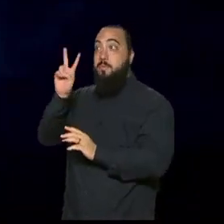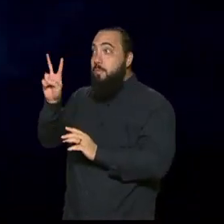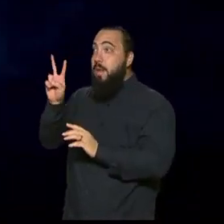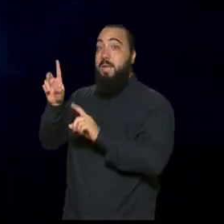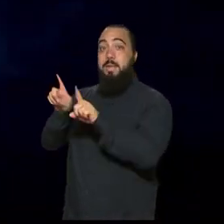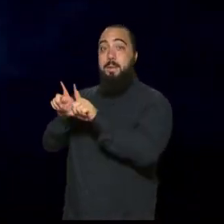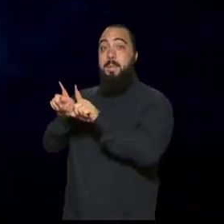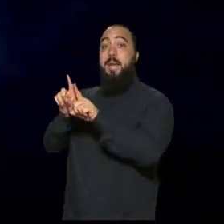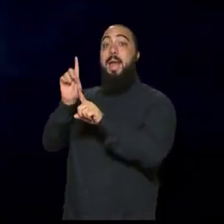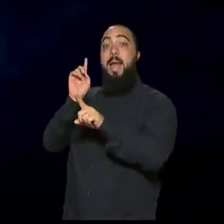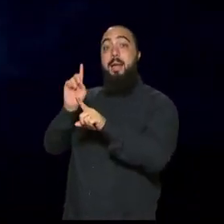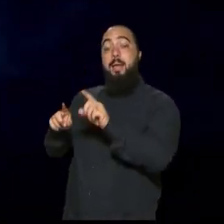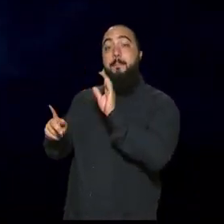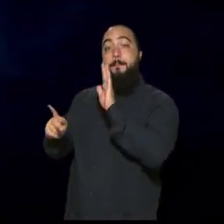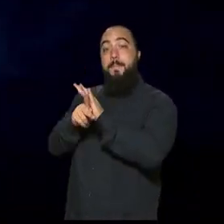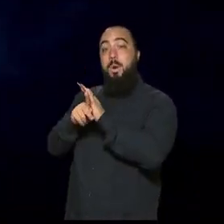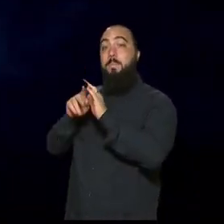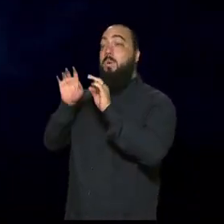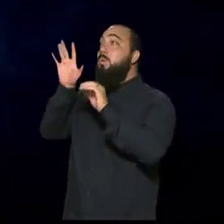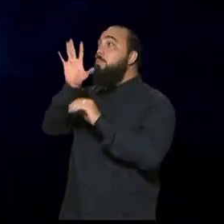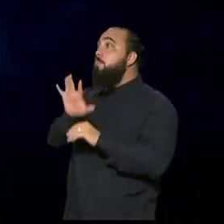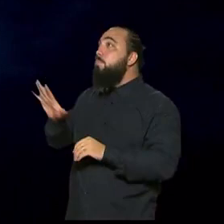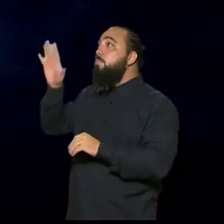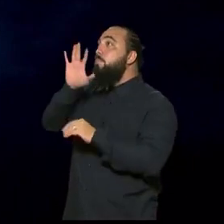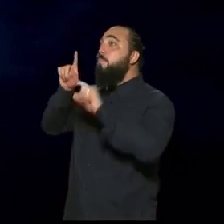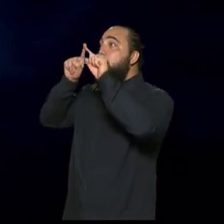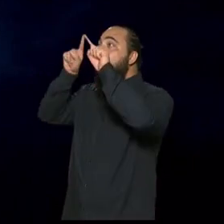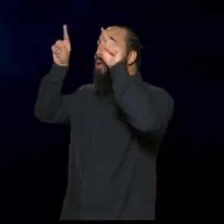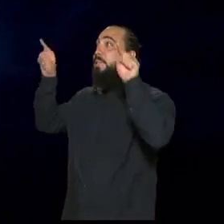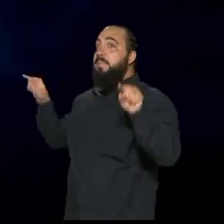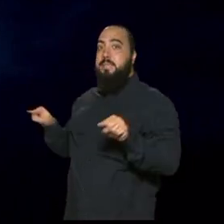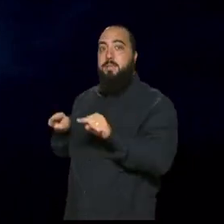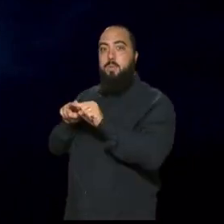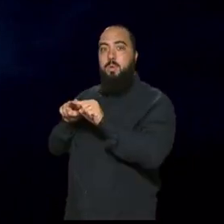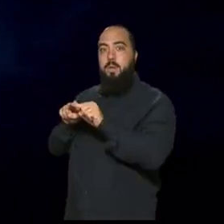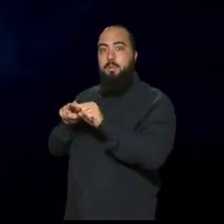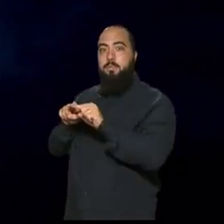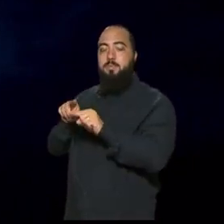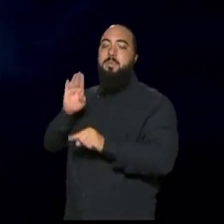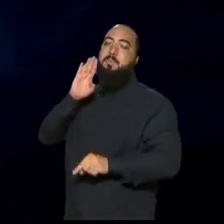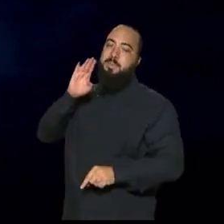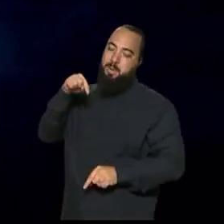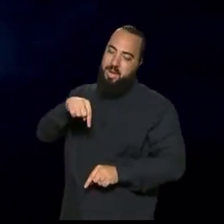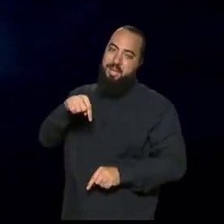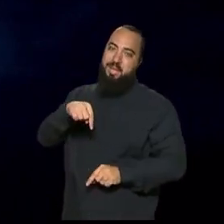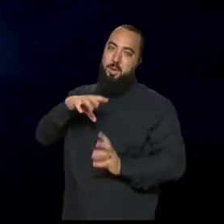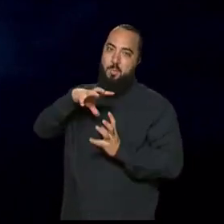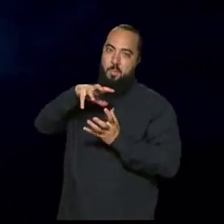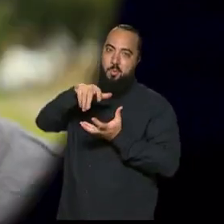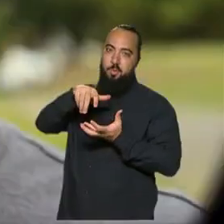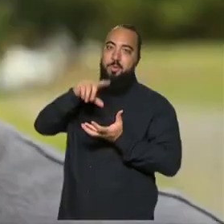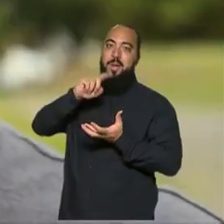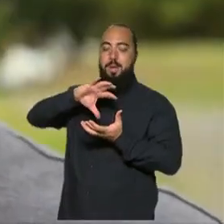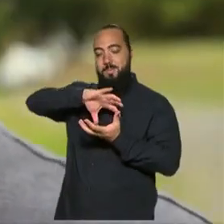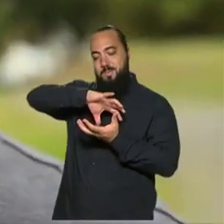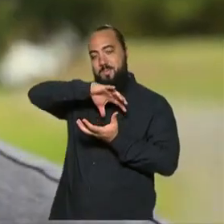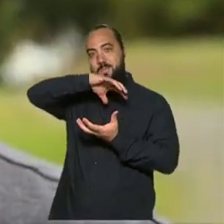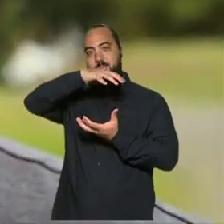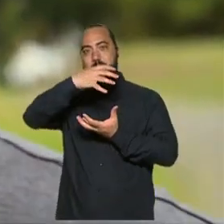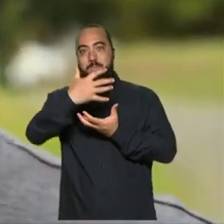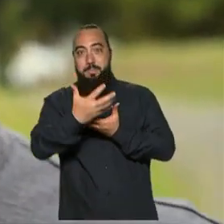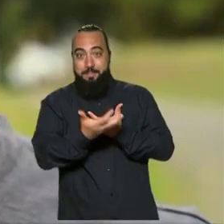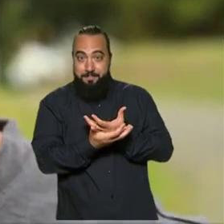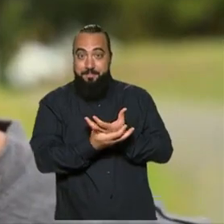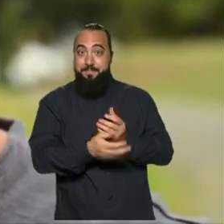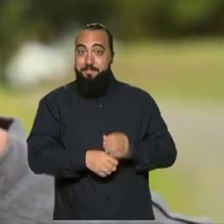na Lua é circular, o que indica que a gente está na superfície de um globo. Um outro